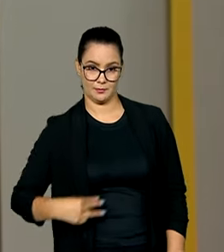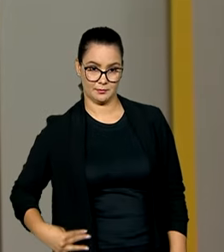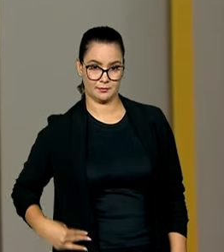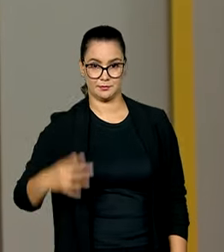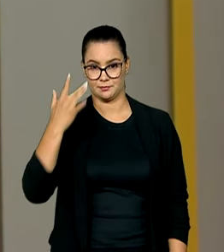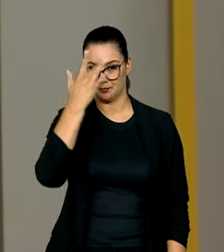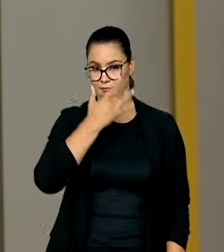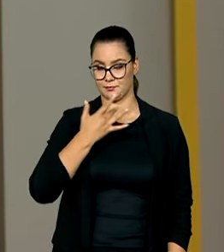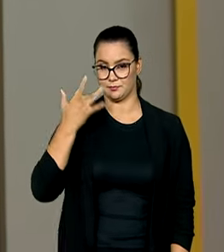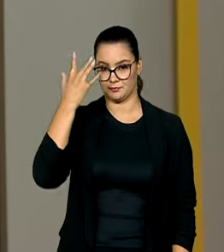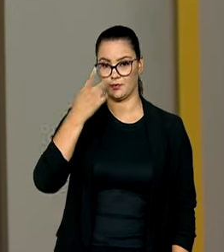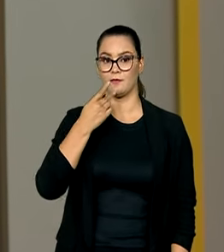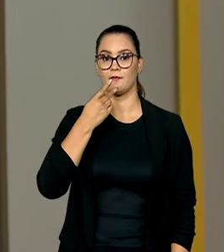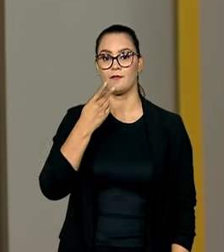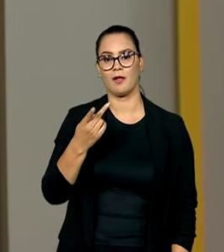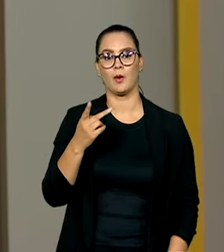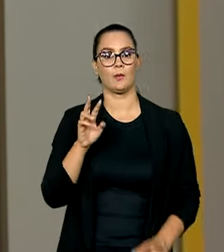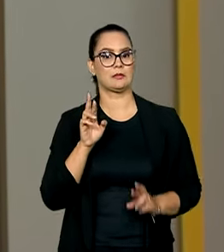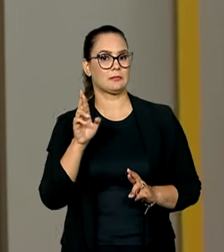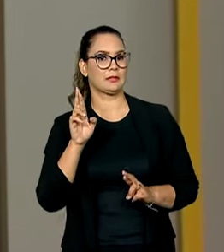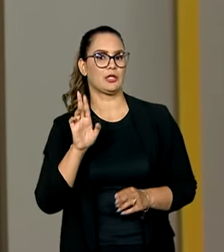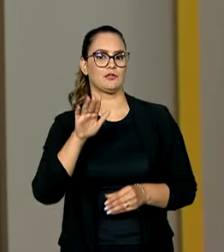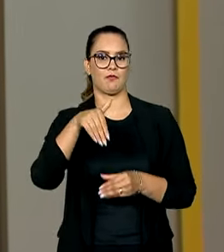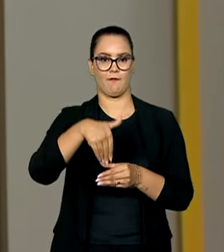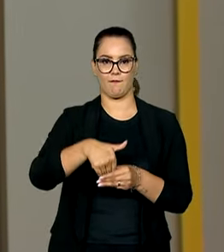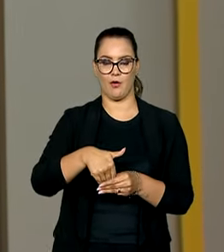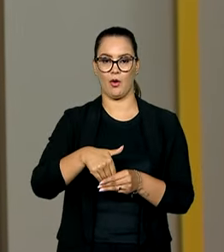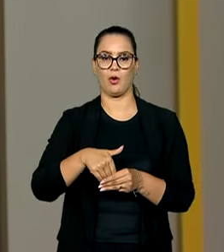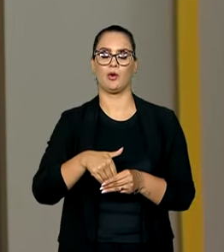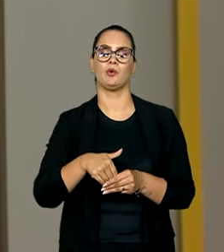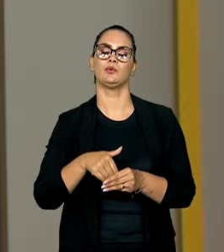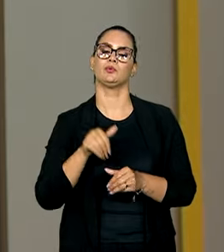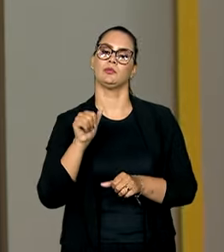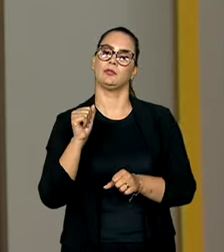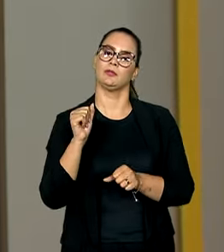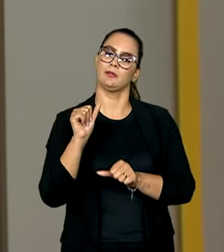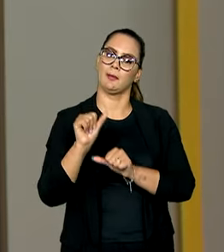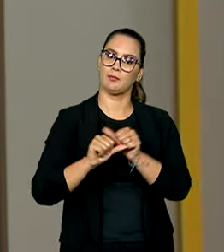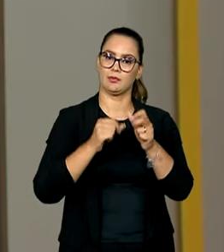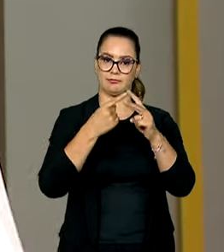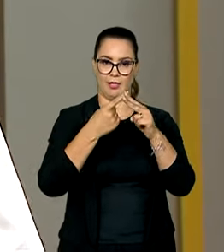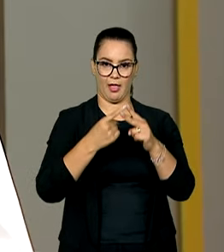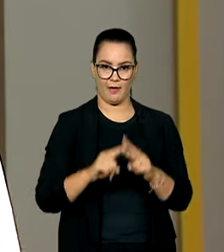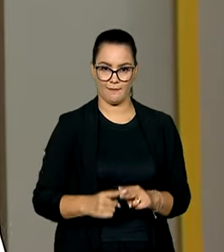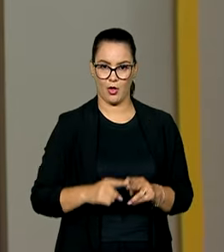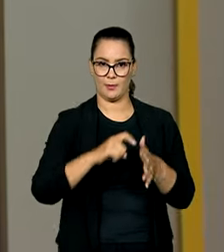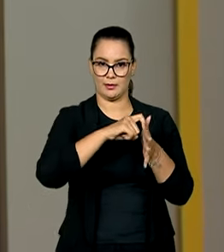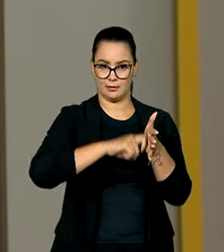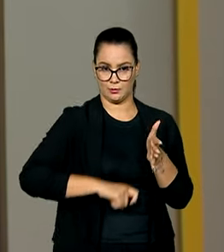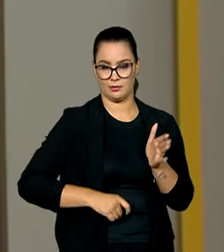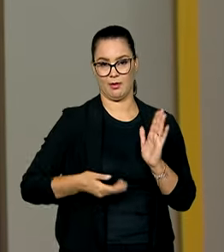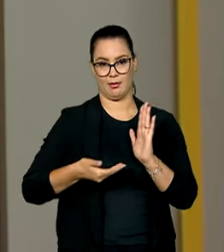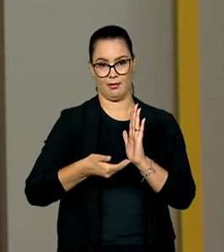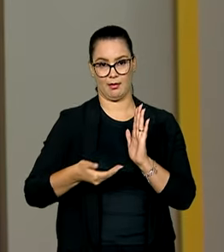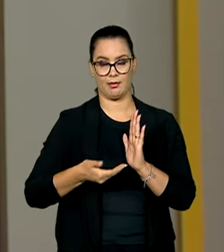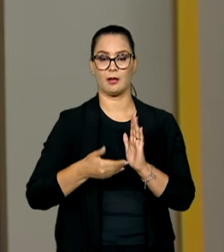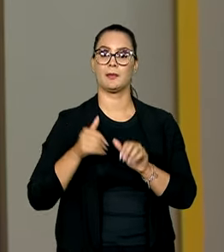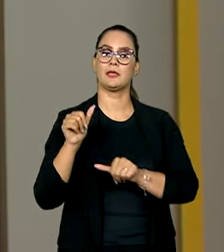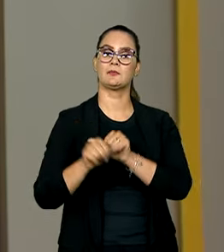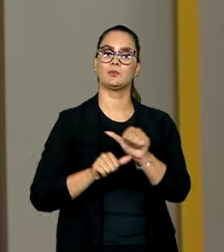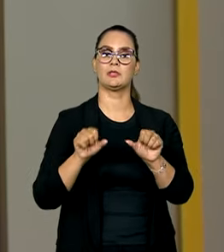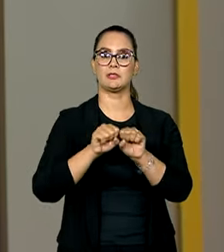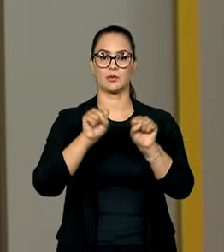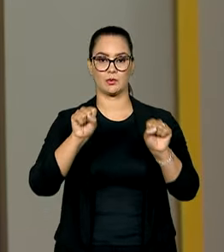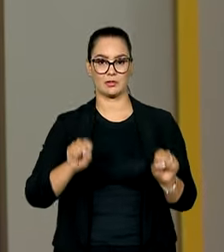Haddad falou ainda sobre a expectativa de votação da reforma tributária na Câmara e a promulgação das mudanças no